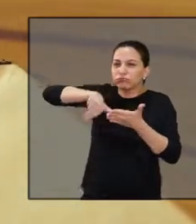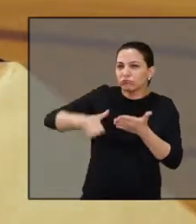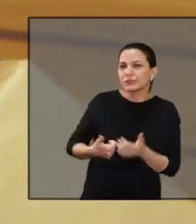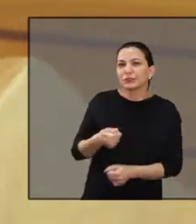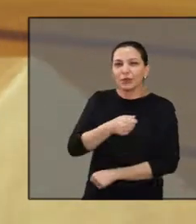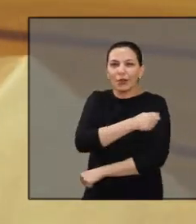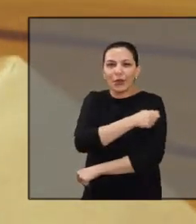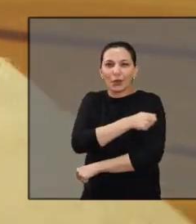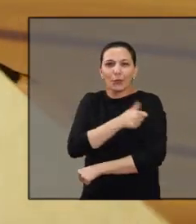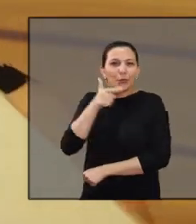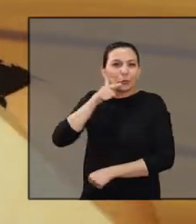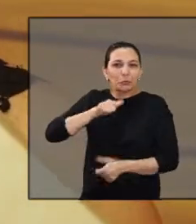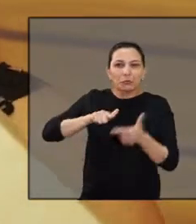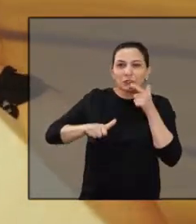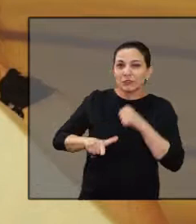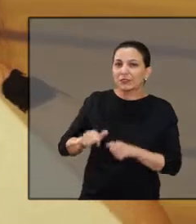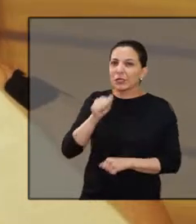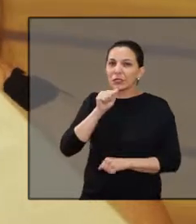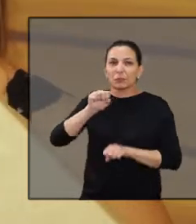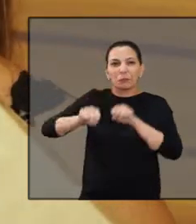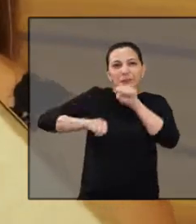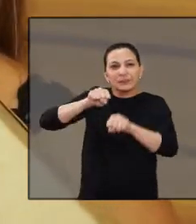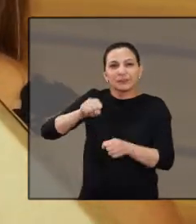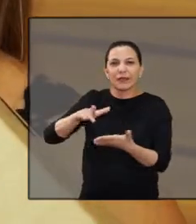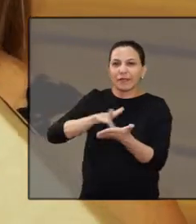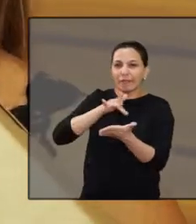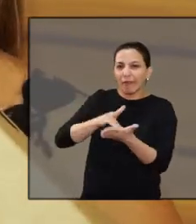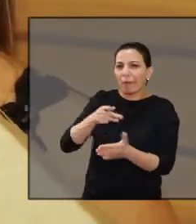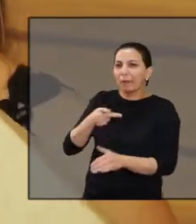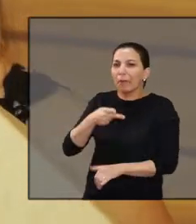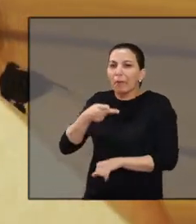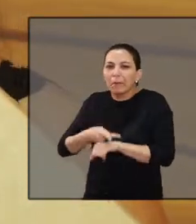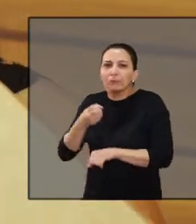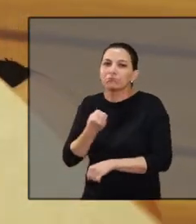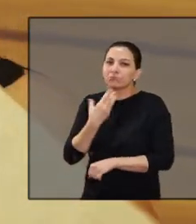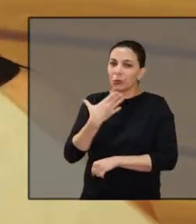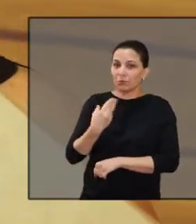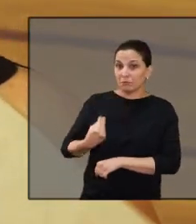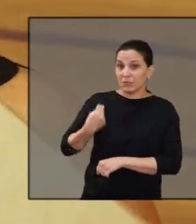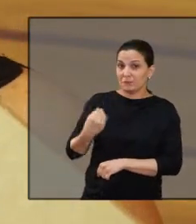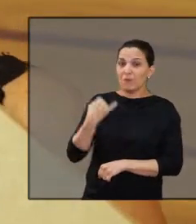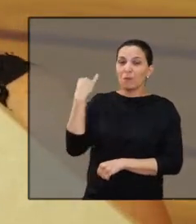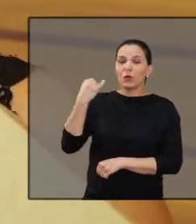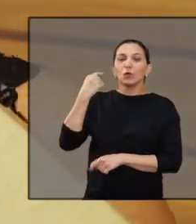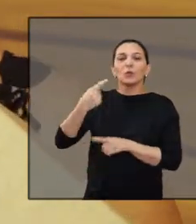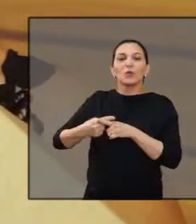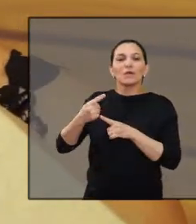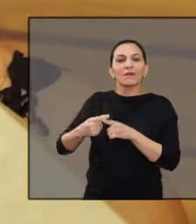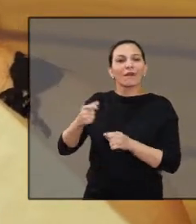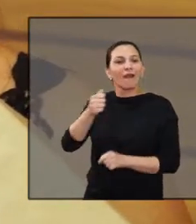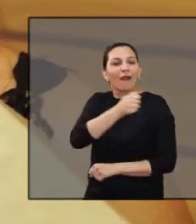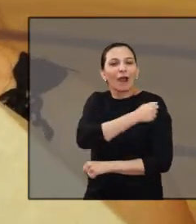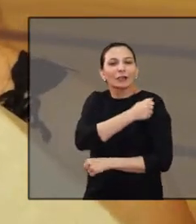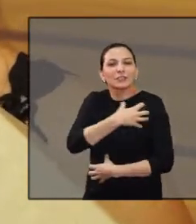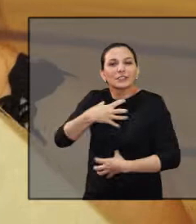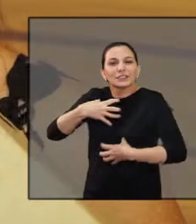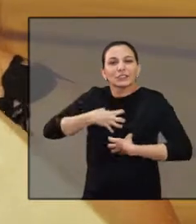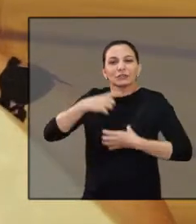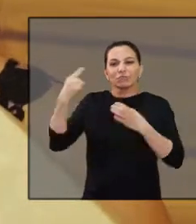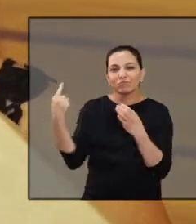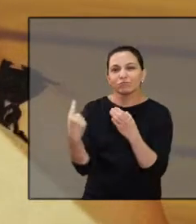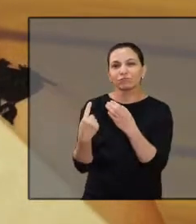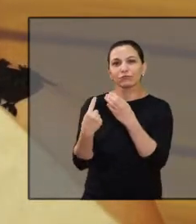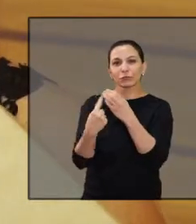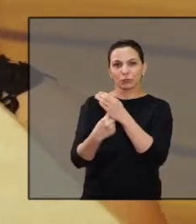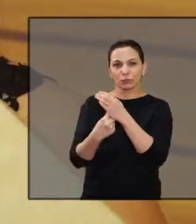bicicleta, com tablet, com prêmios muito bons. E é importante essa participação para eles inserirem